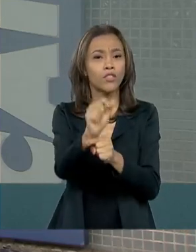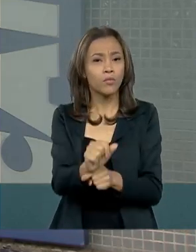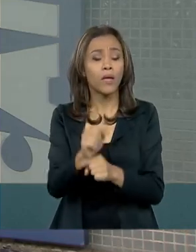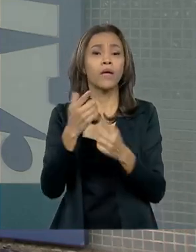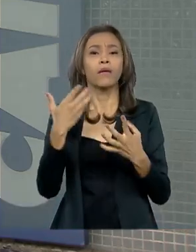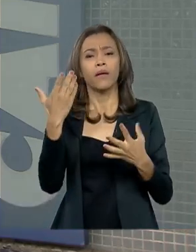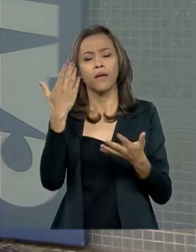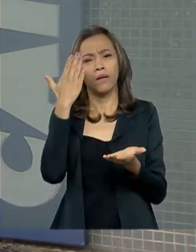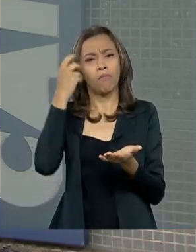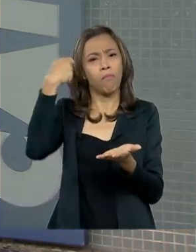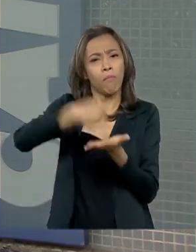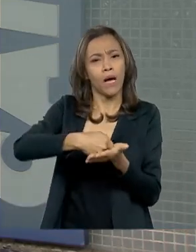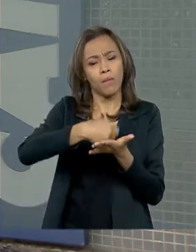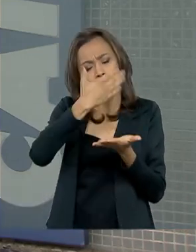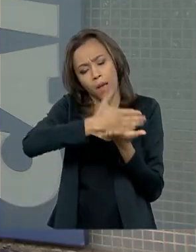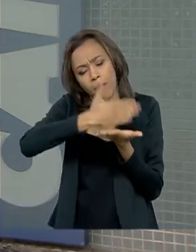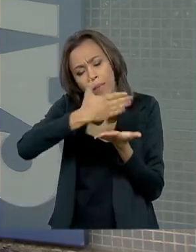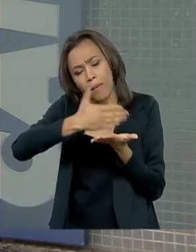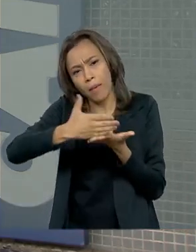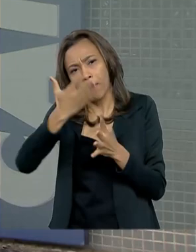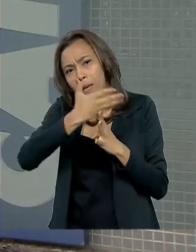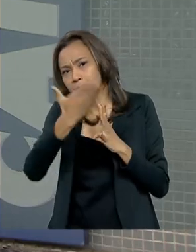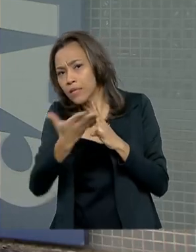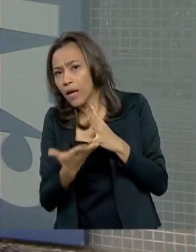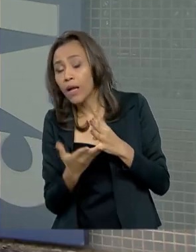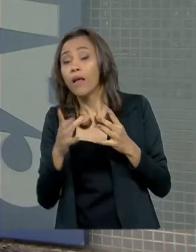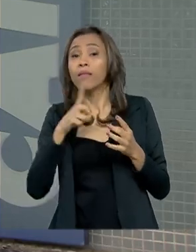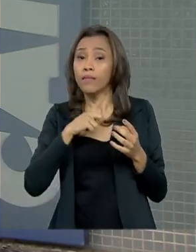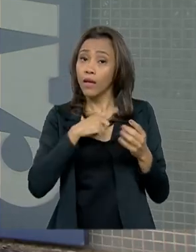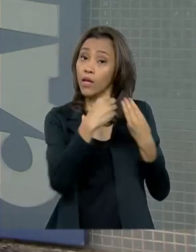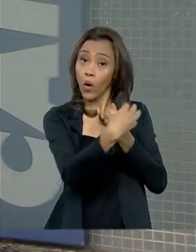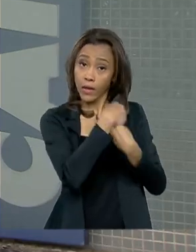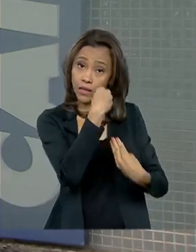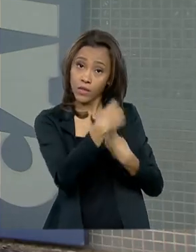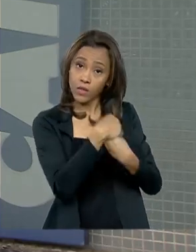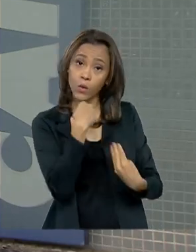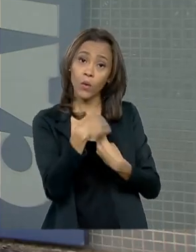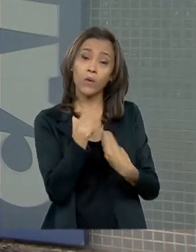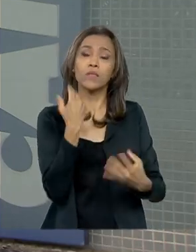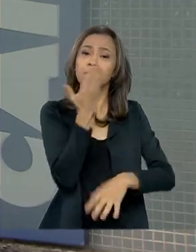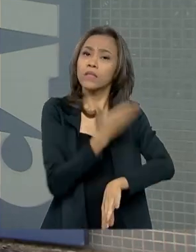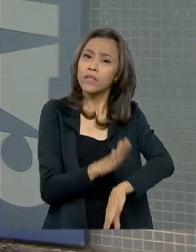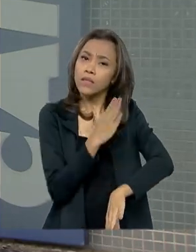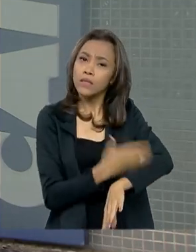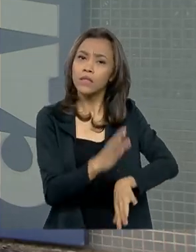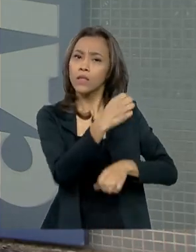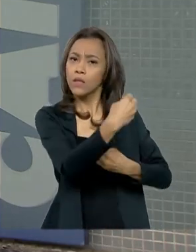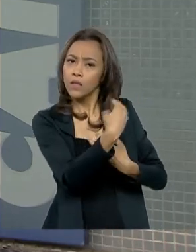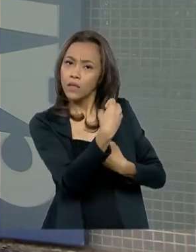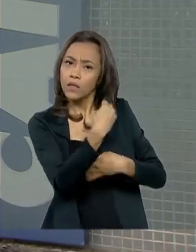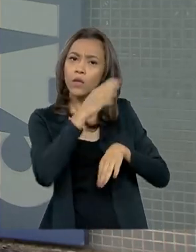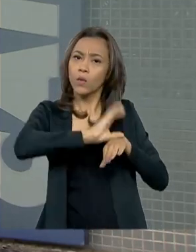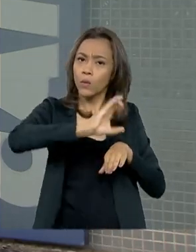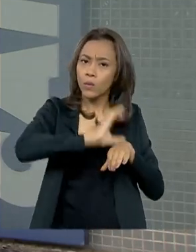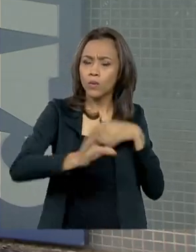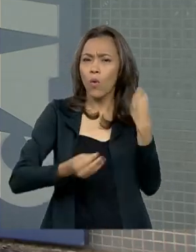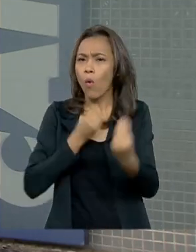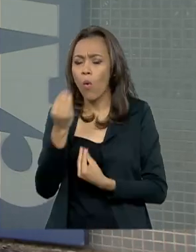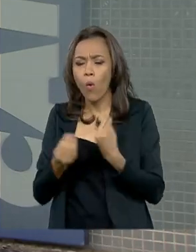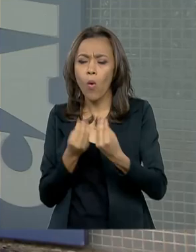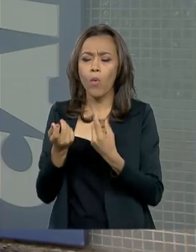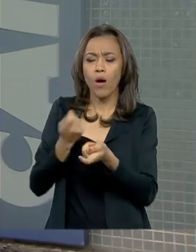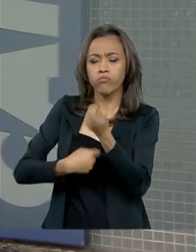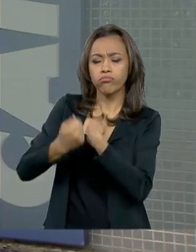pagamento, as empreendedoras recebem também educação financeira e capacitação profissional para gerir o próprio negócio.